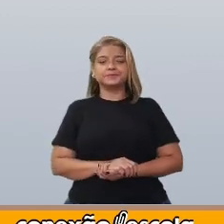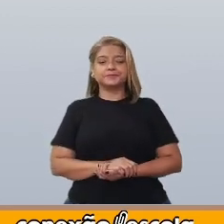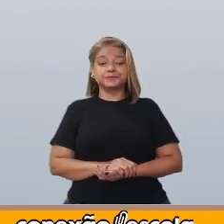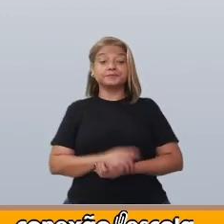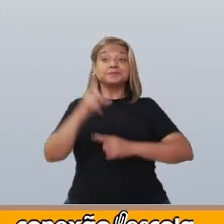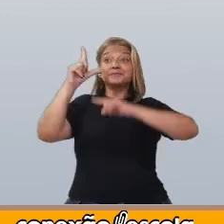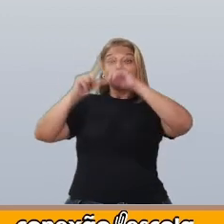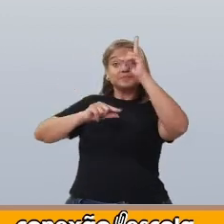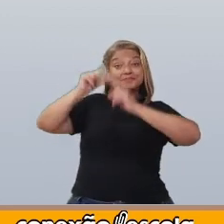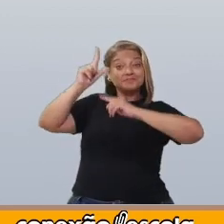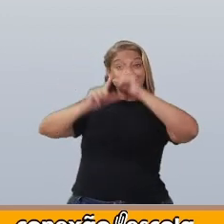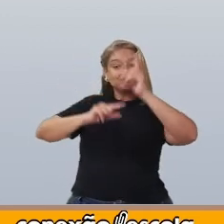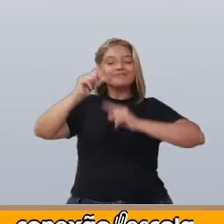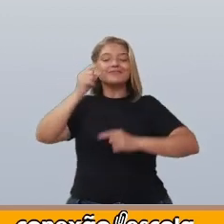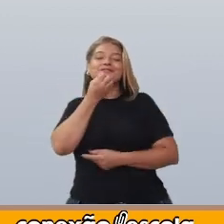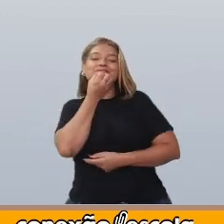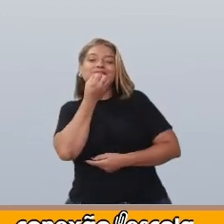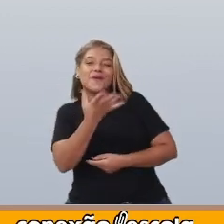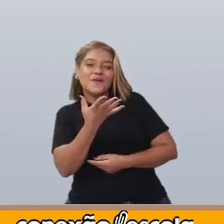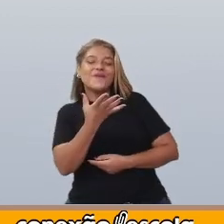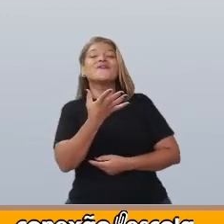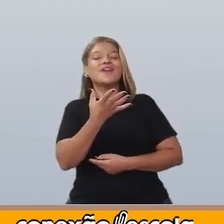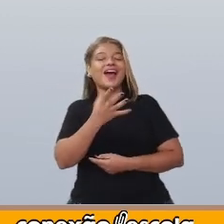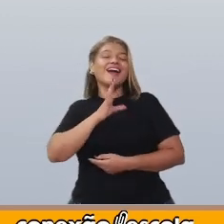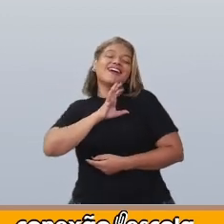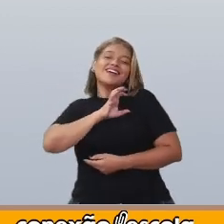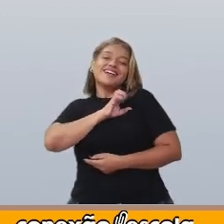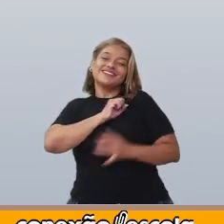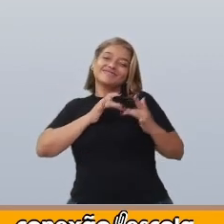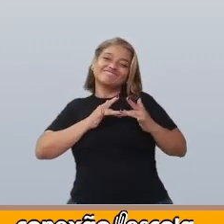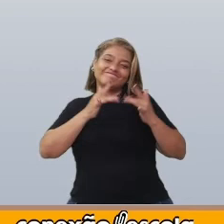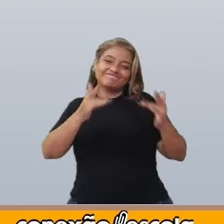Estrelas, bondosas e amáveis.